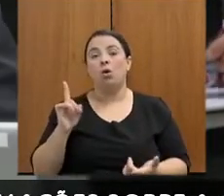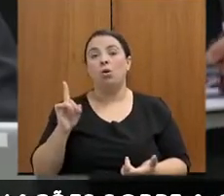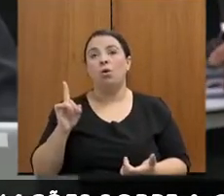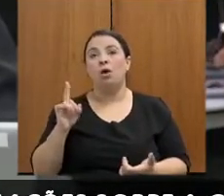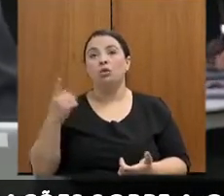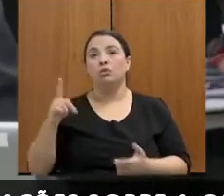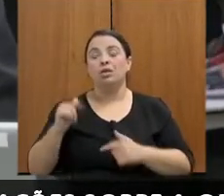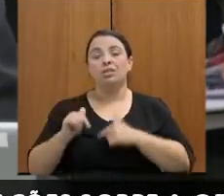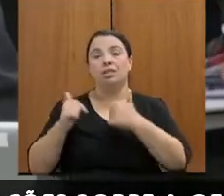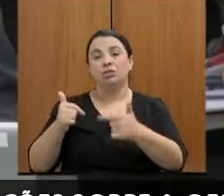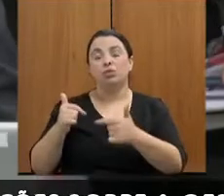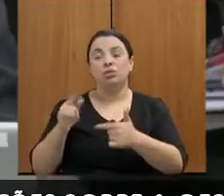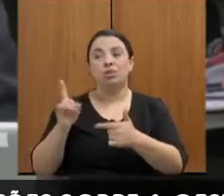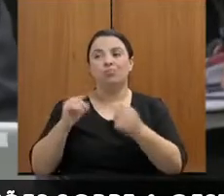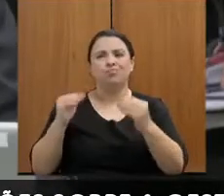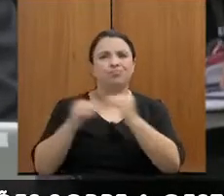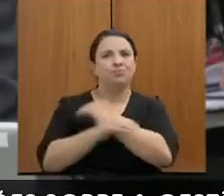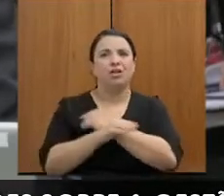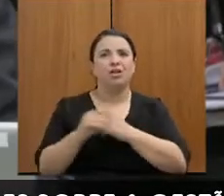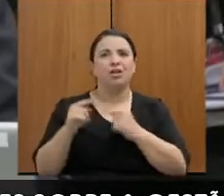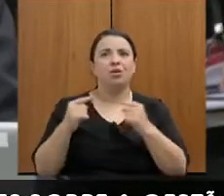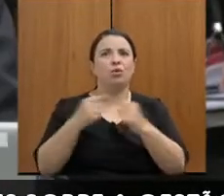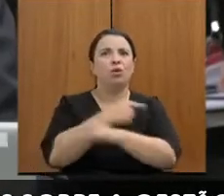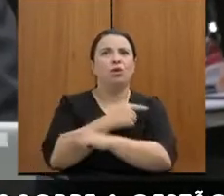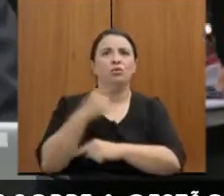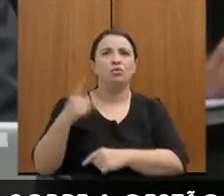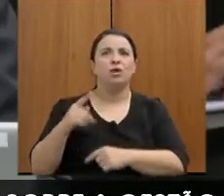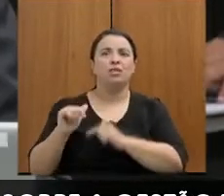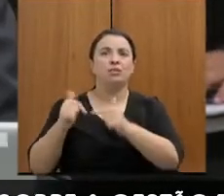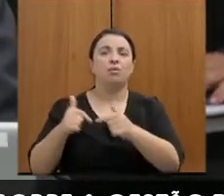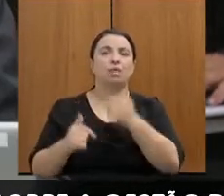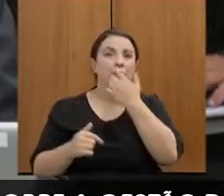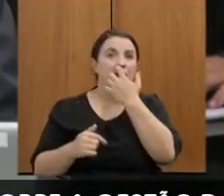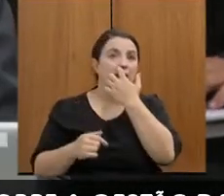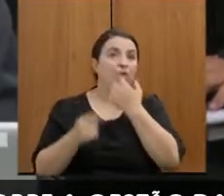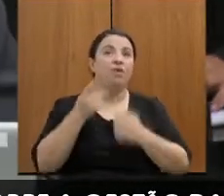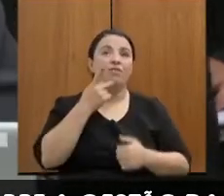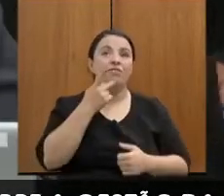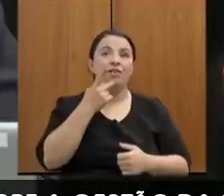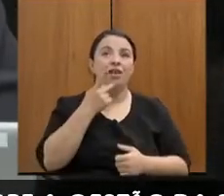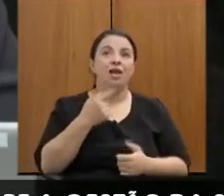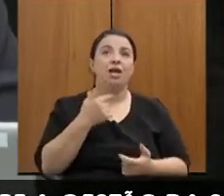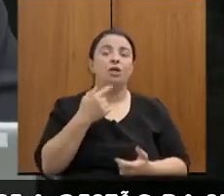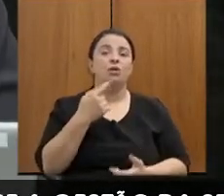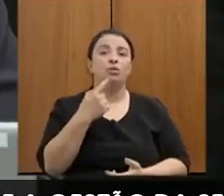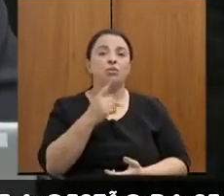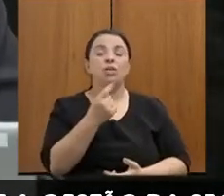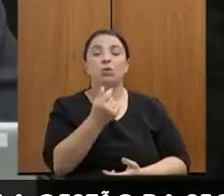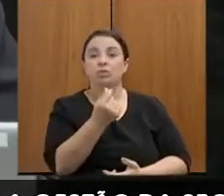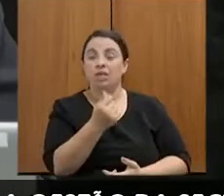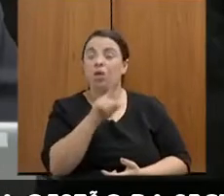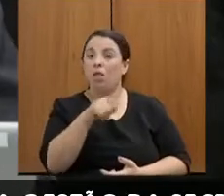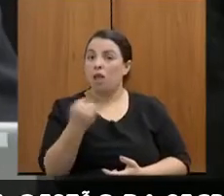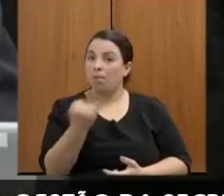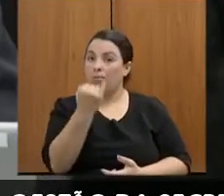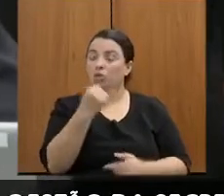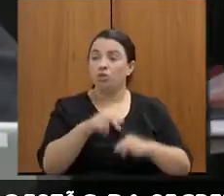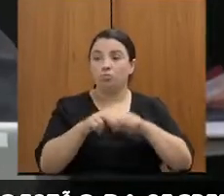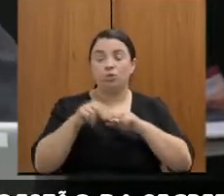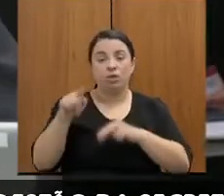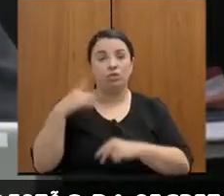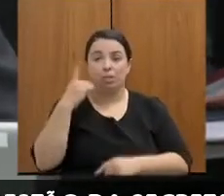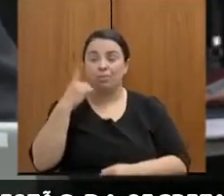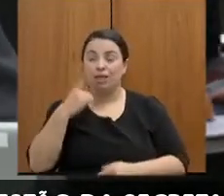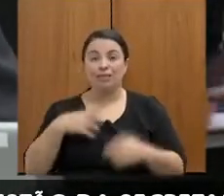as suas ações. E falar o saldo que precisa saber que é um dever, que os deputados ficam muito incomodados com essa questão, porque não é